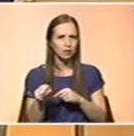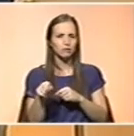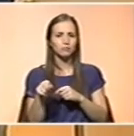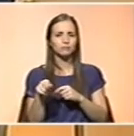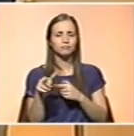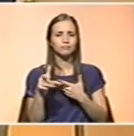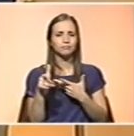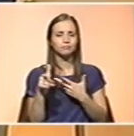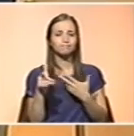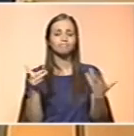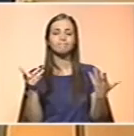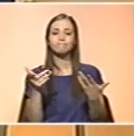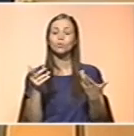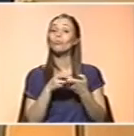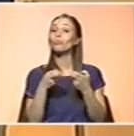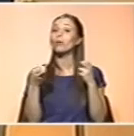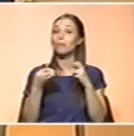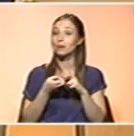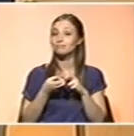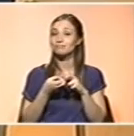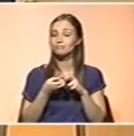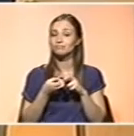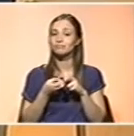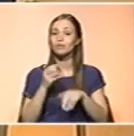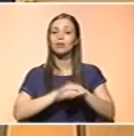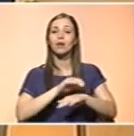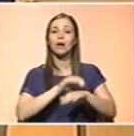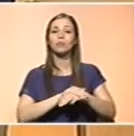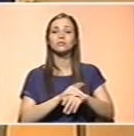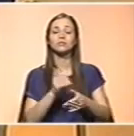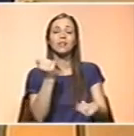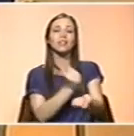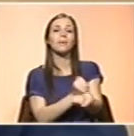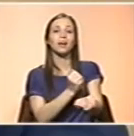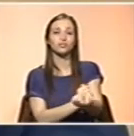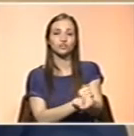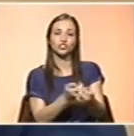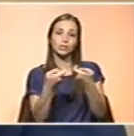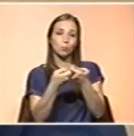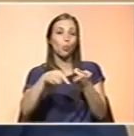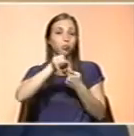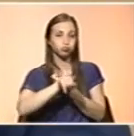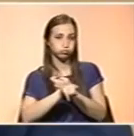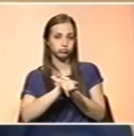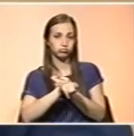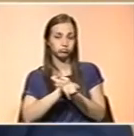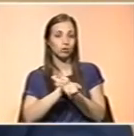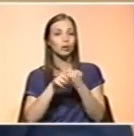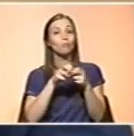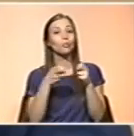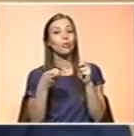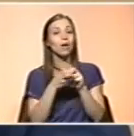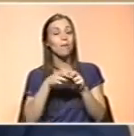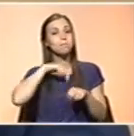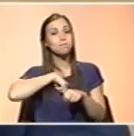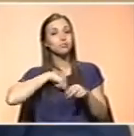na causa da diabetes tipo 1, que é este tipo de diabetes, estão problemas de ordem genética